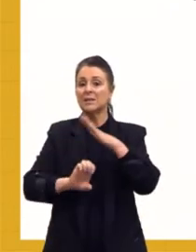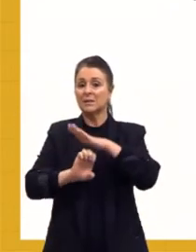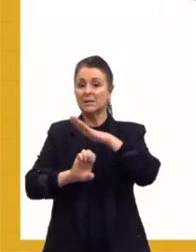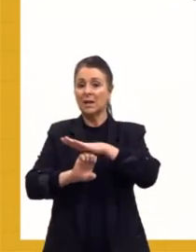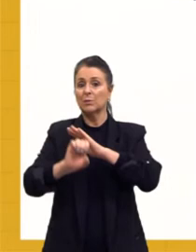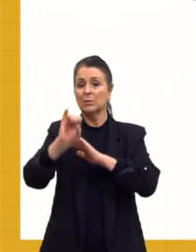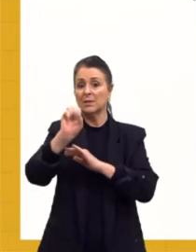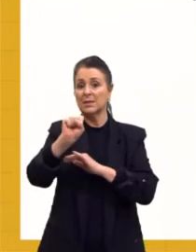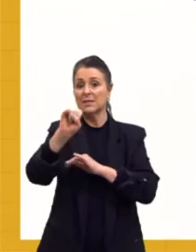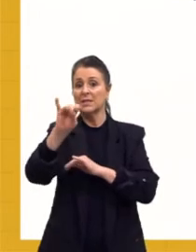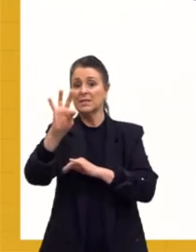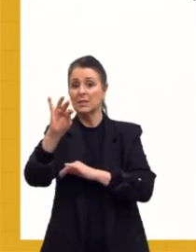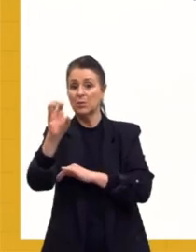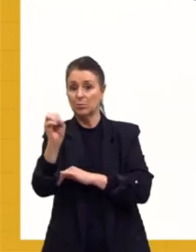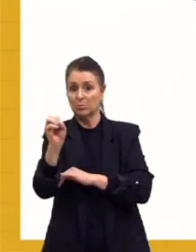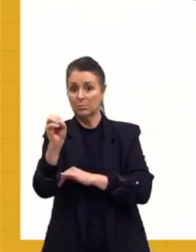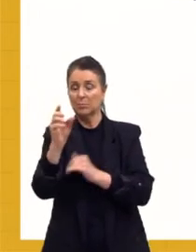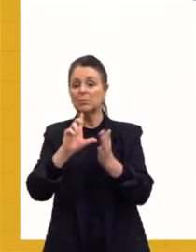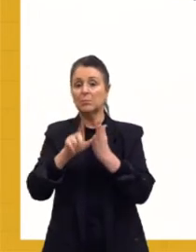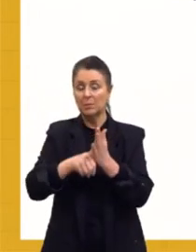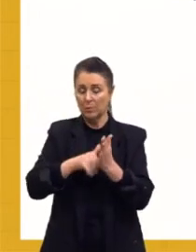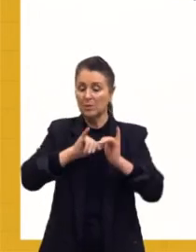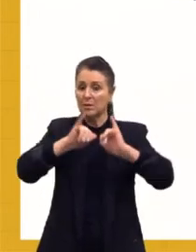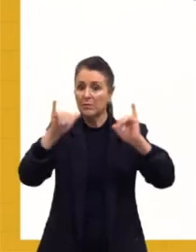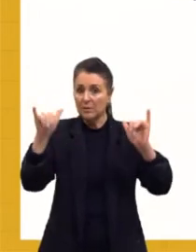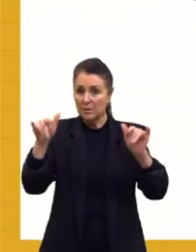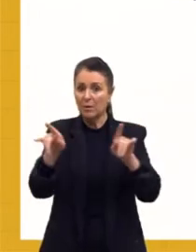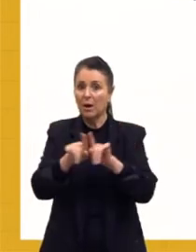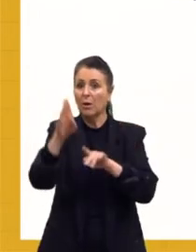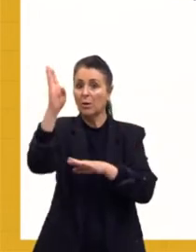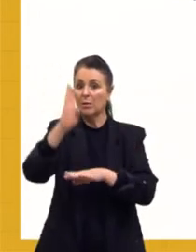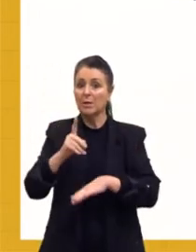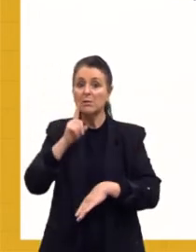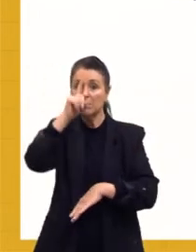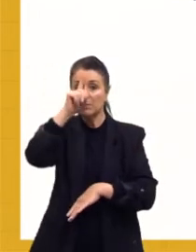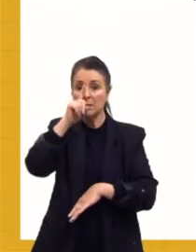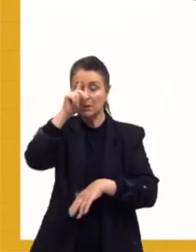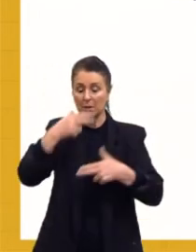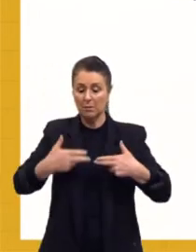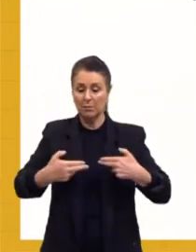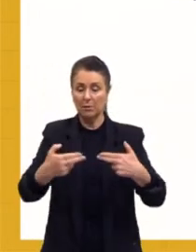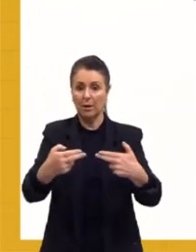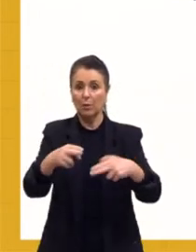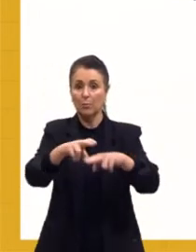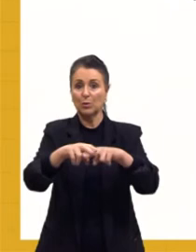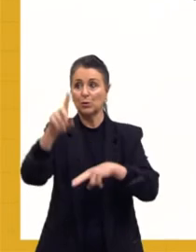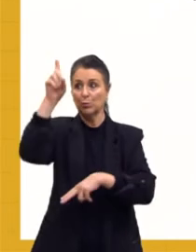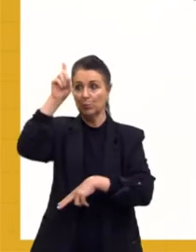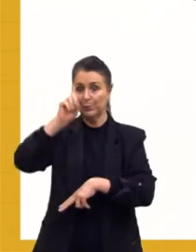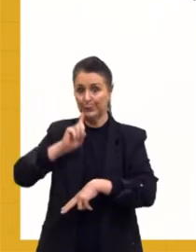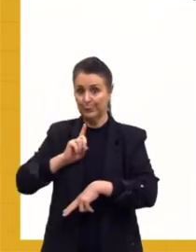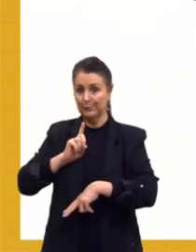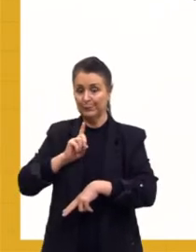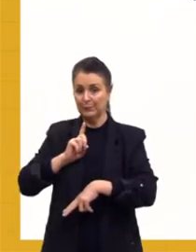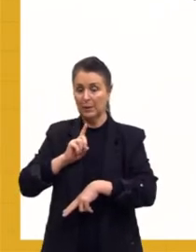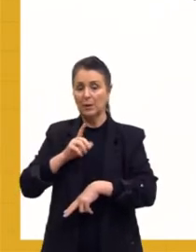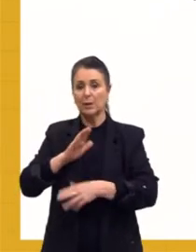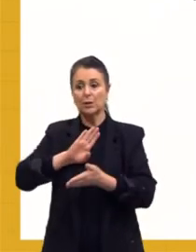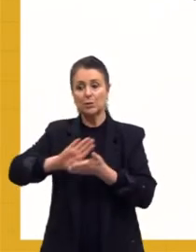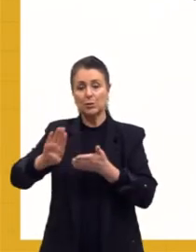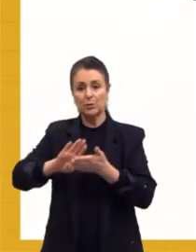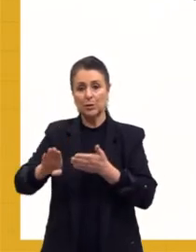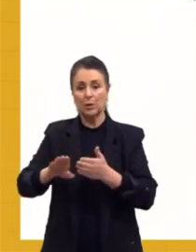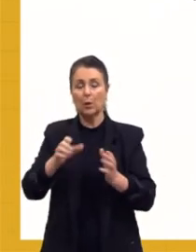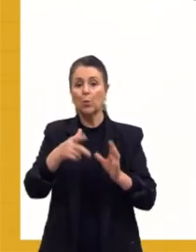Estado de Guerra, então, um Estado que vários direitos são suspendidos, porque o líder, o presidente, precisa ter amplos